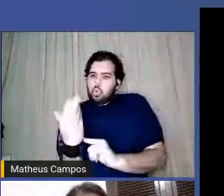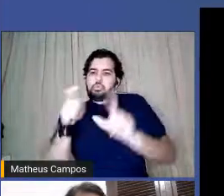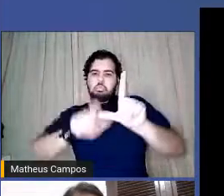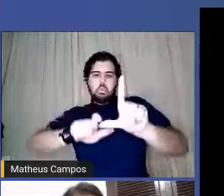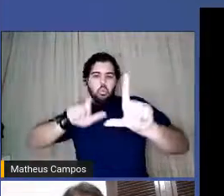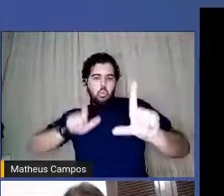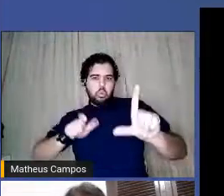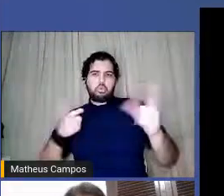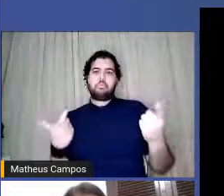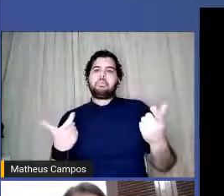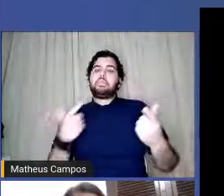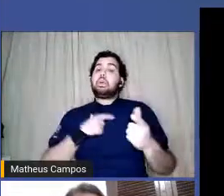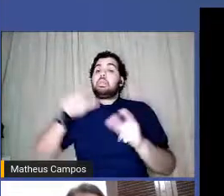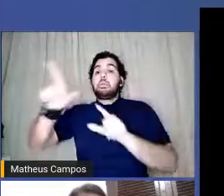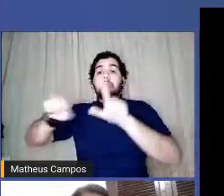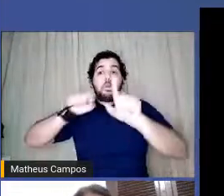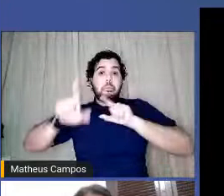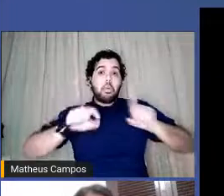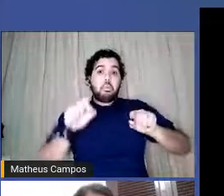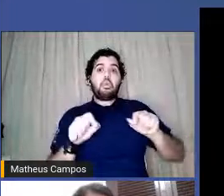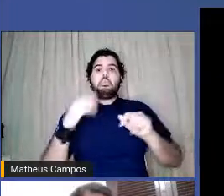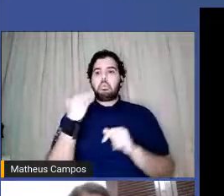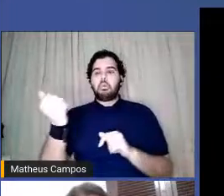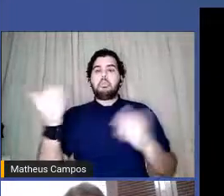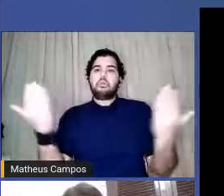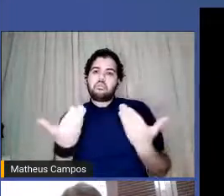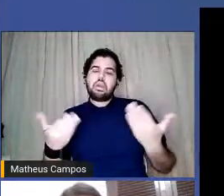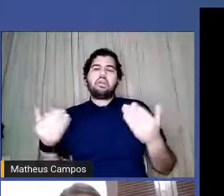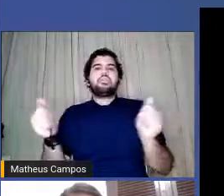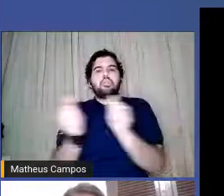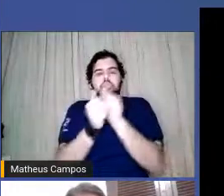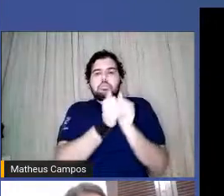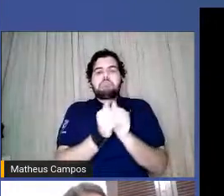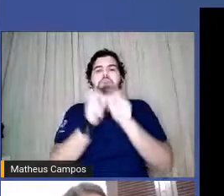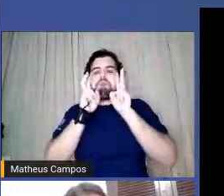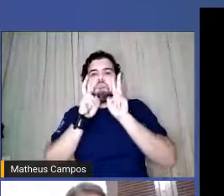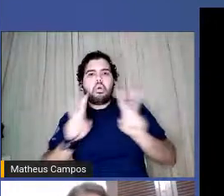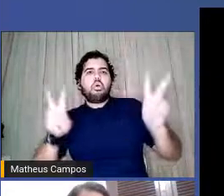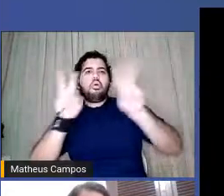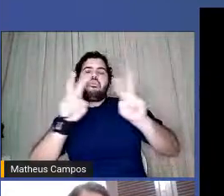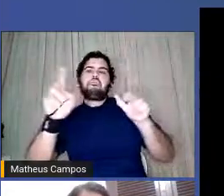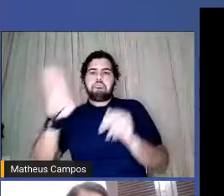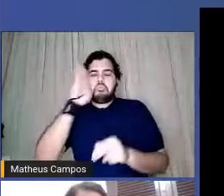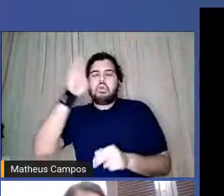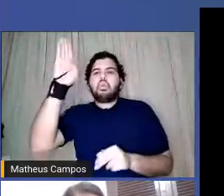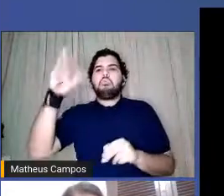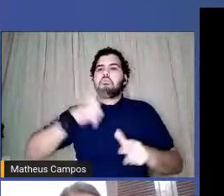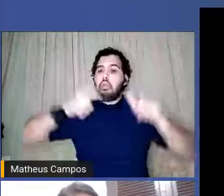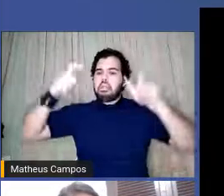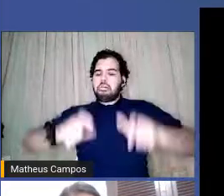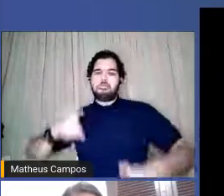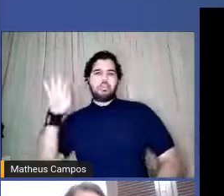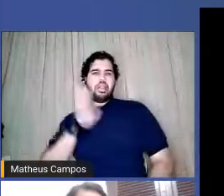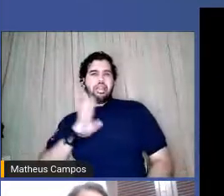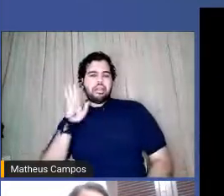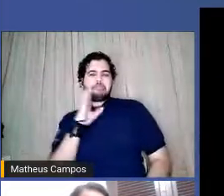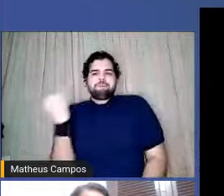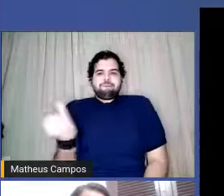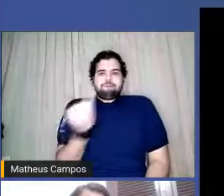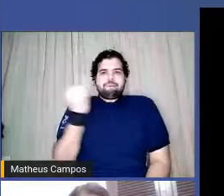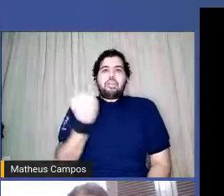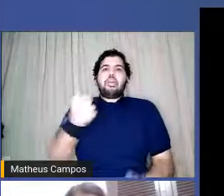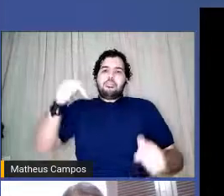selecionado e esteja aqui tendo essa visibilidade, principalmente num espaço tão bacana e tão importante que está sendo